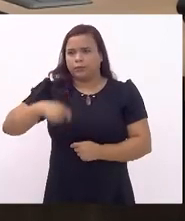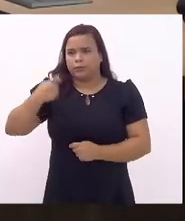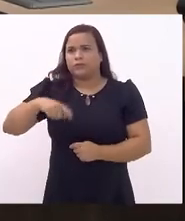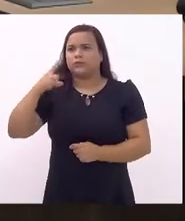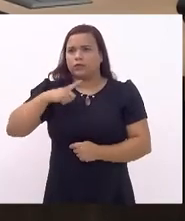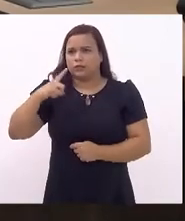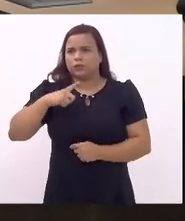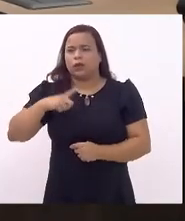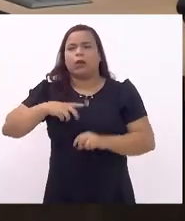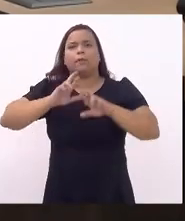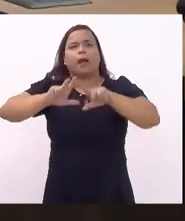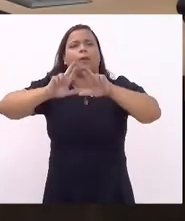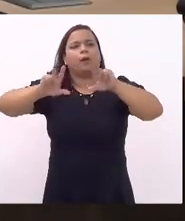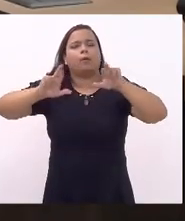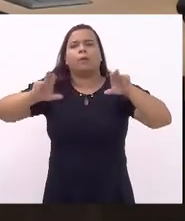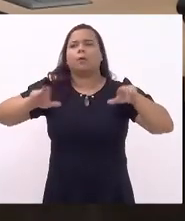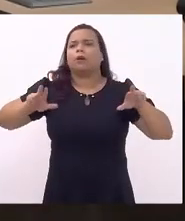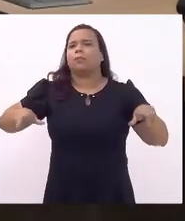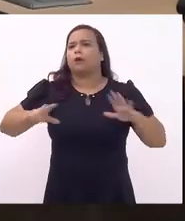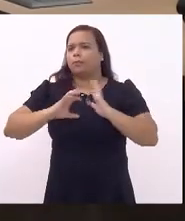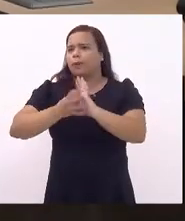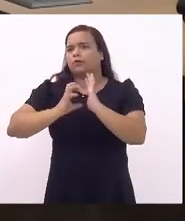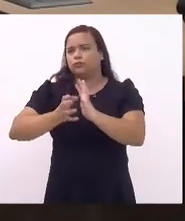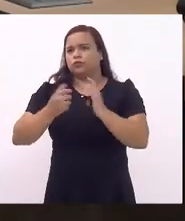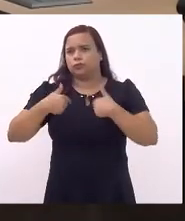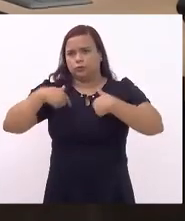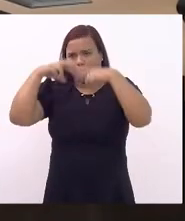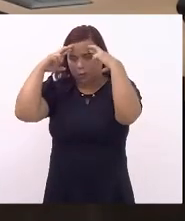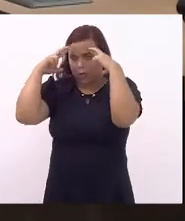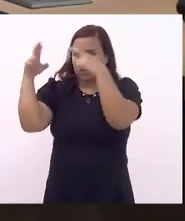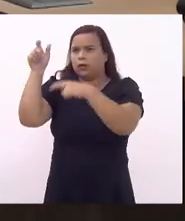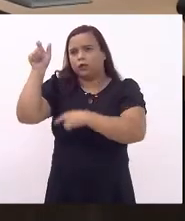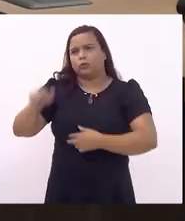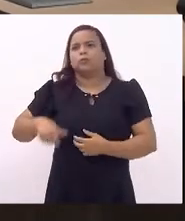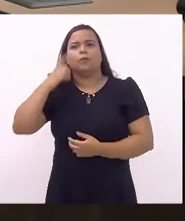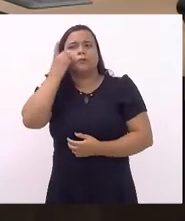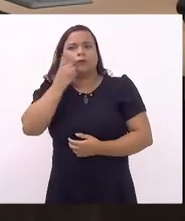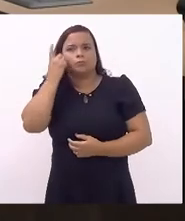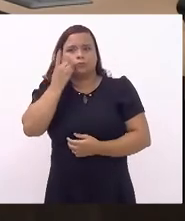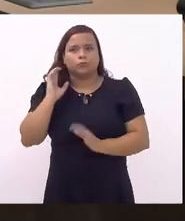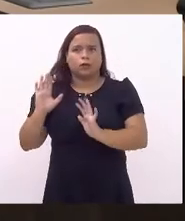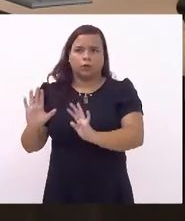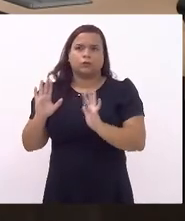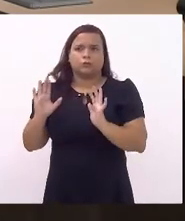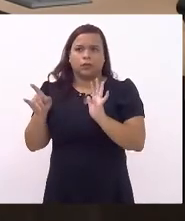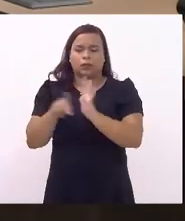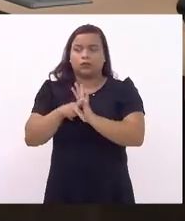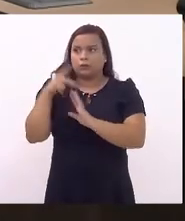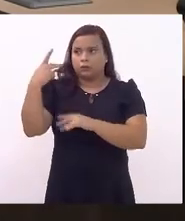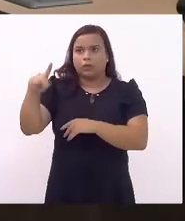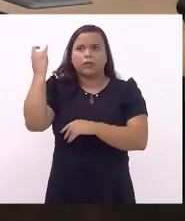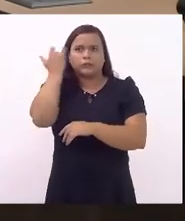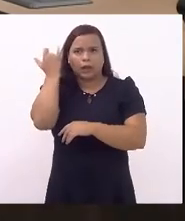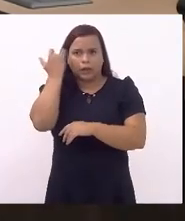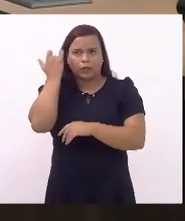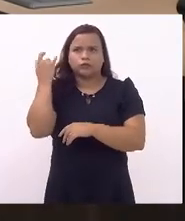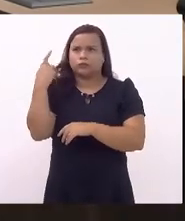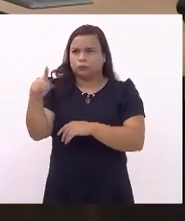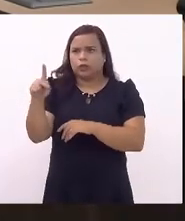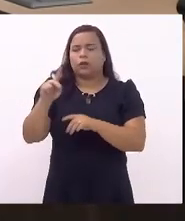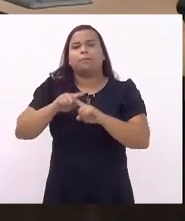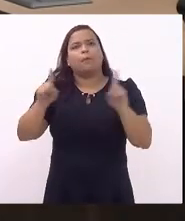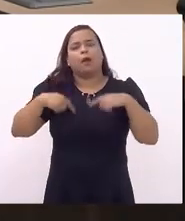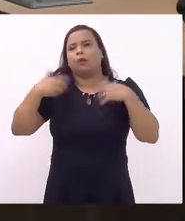pluralidade partidária. Então, eu respeito a deputada e as ideias que eles têm, mas eu não